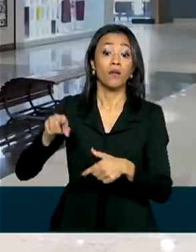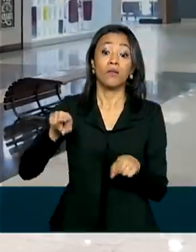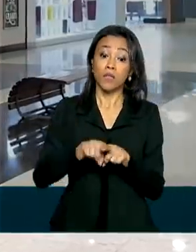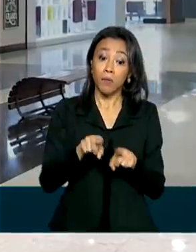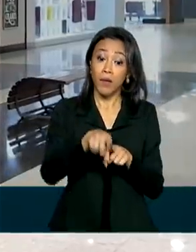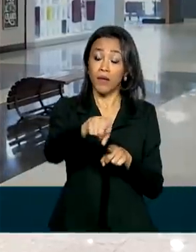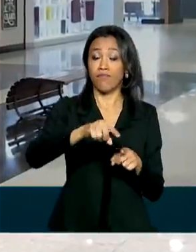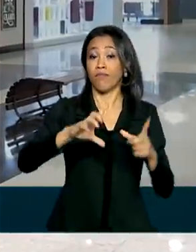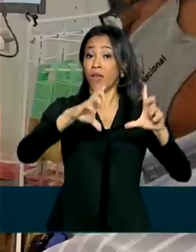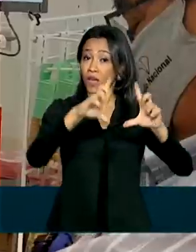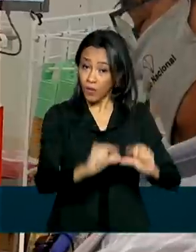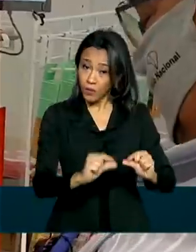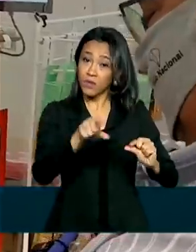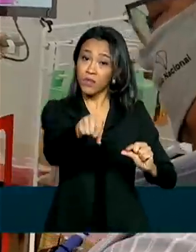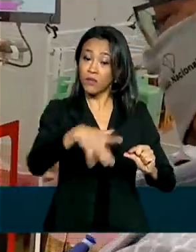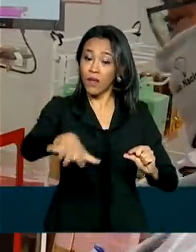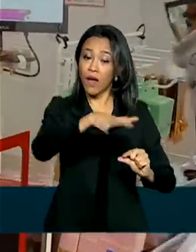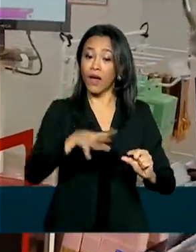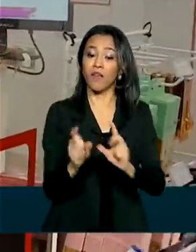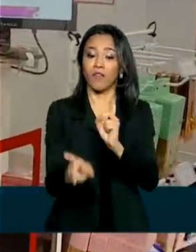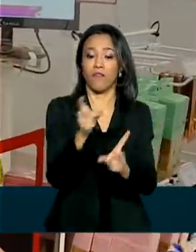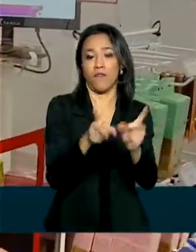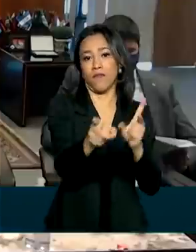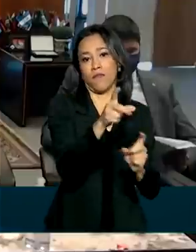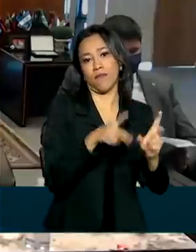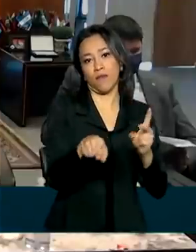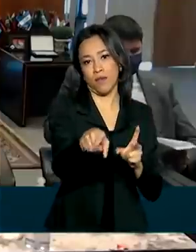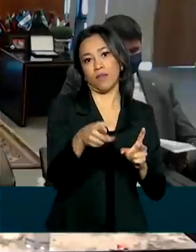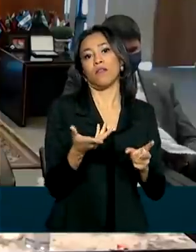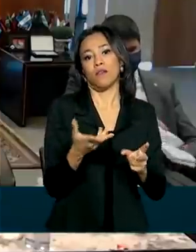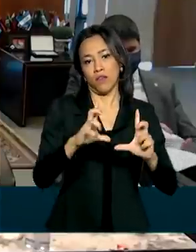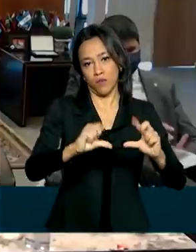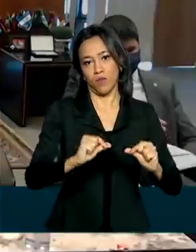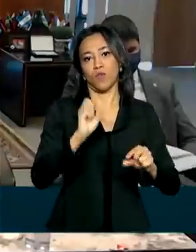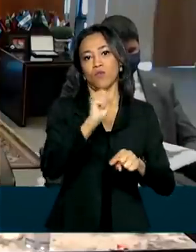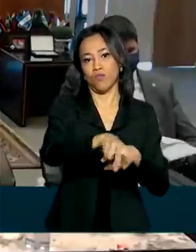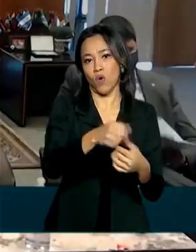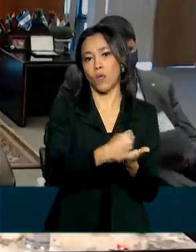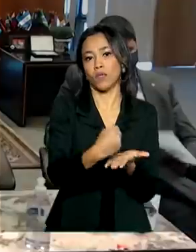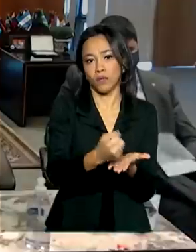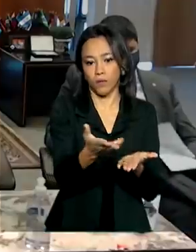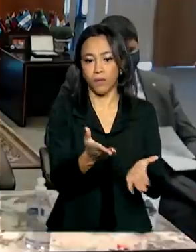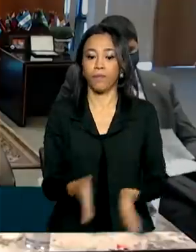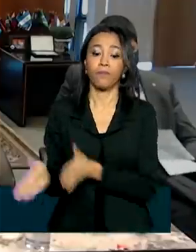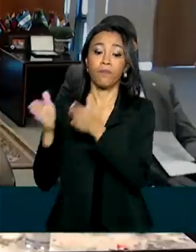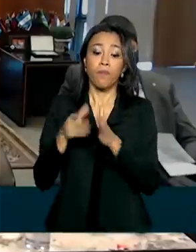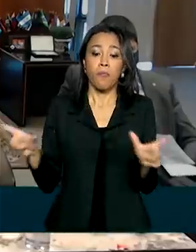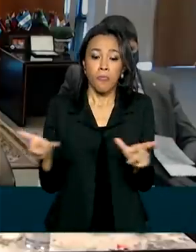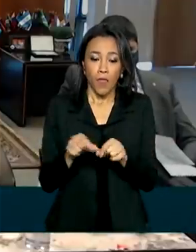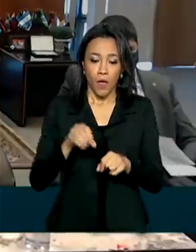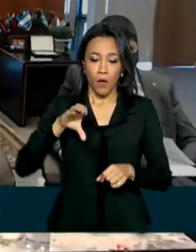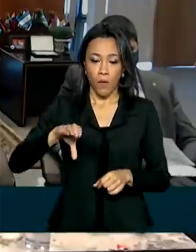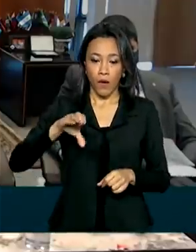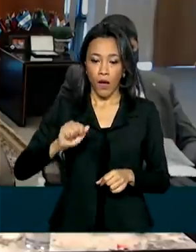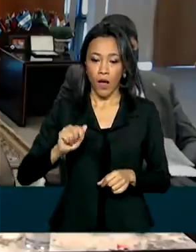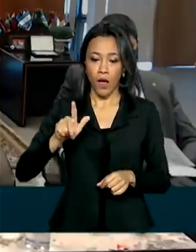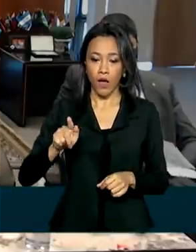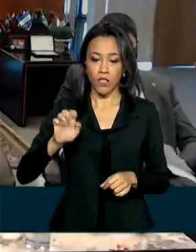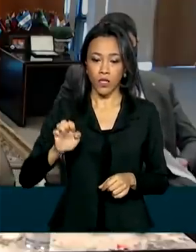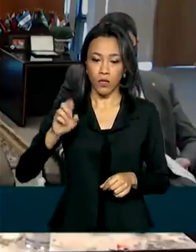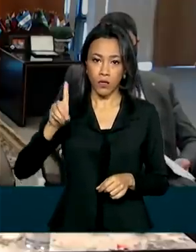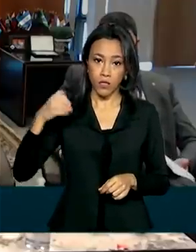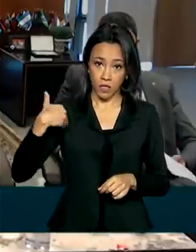contratações nos setores de comércio e de serviços. O Caged tem uma função de demonstrar também a